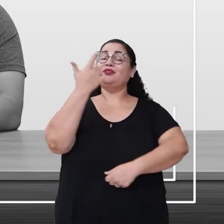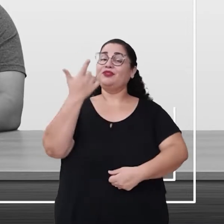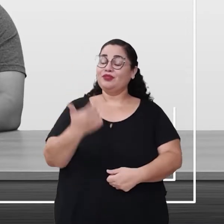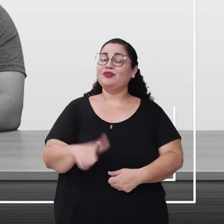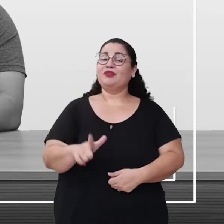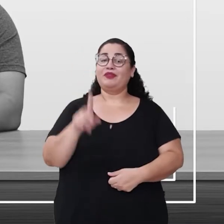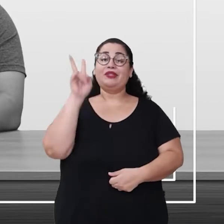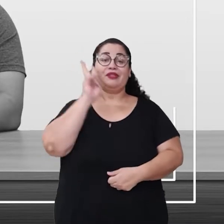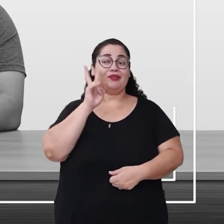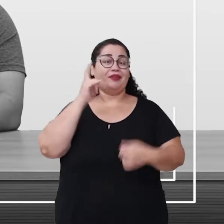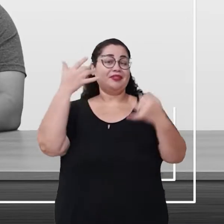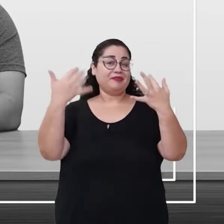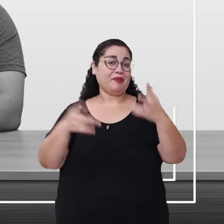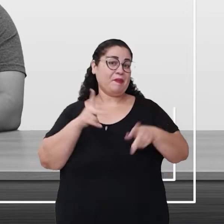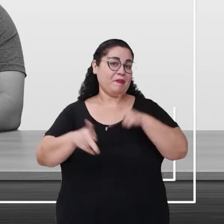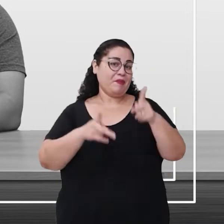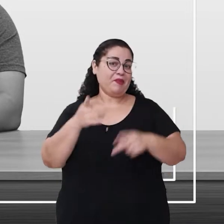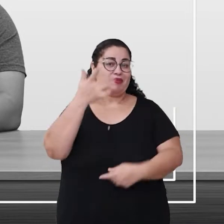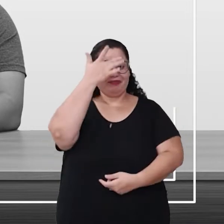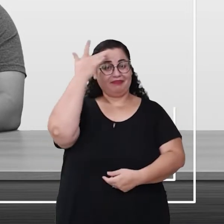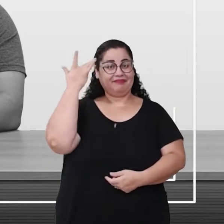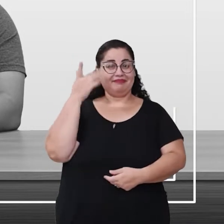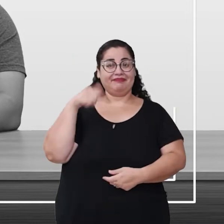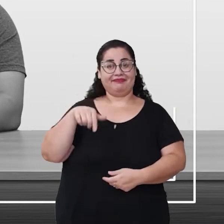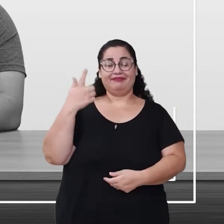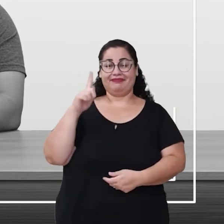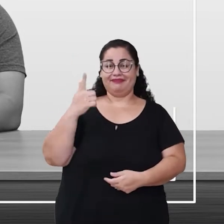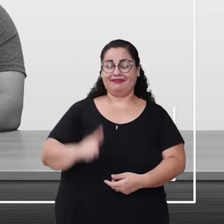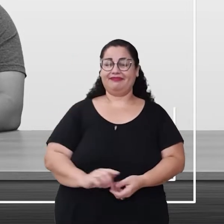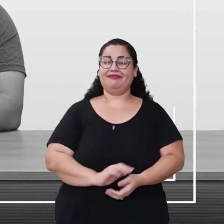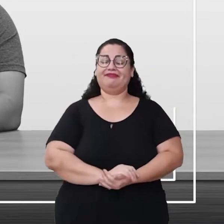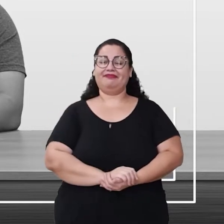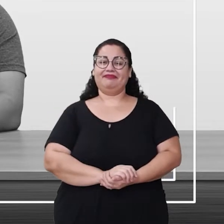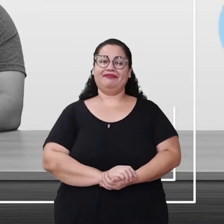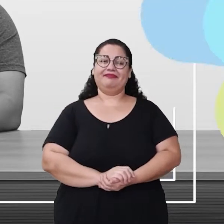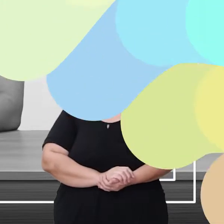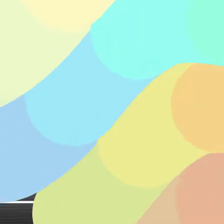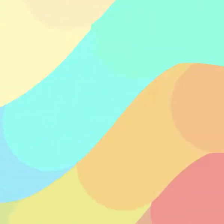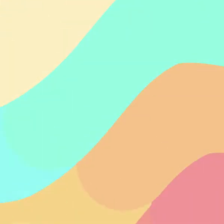Quem não quer se emocionar mais uma vez, com essa história do povo coelhão?